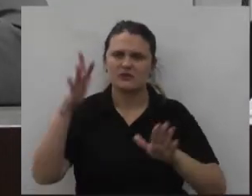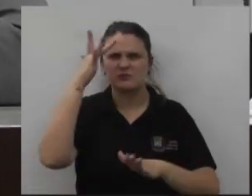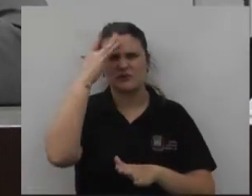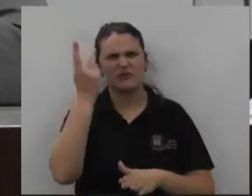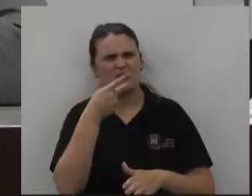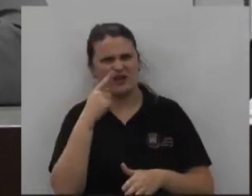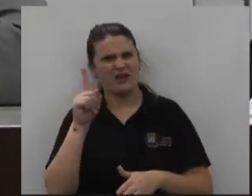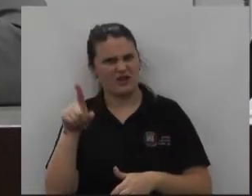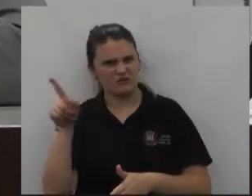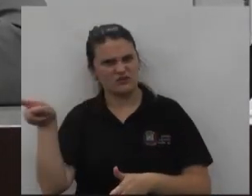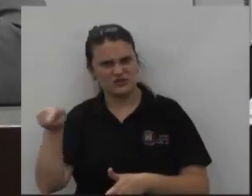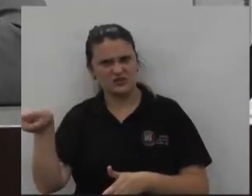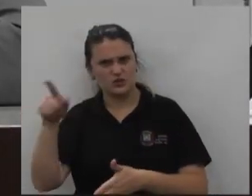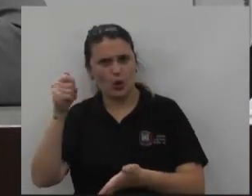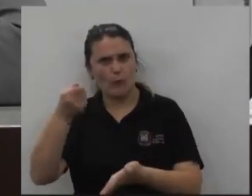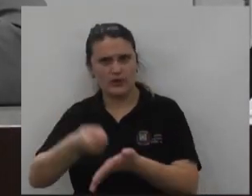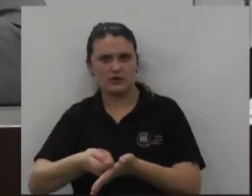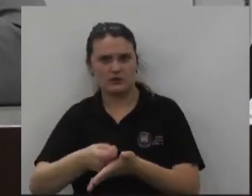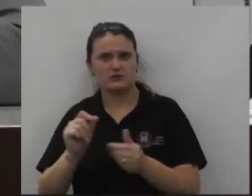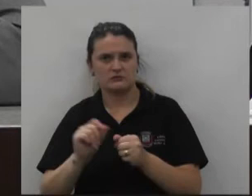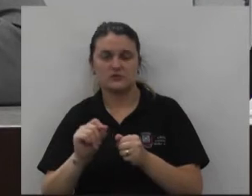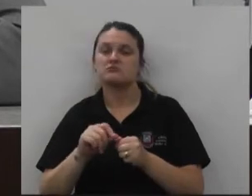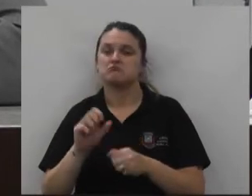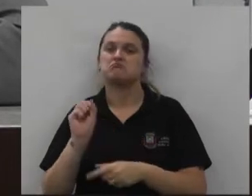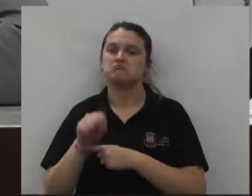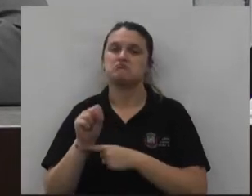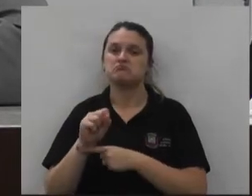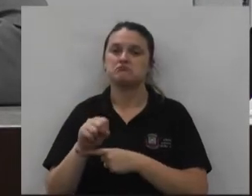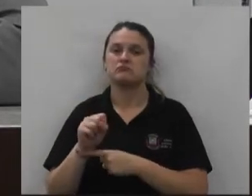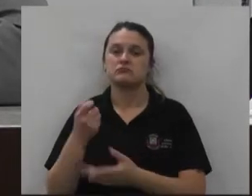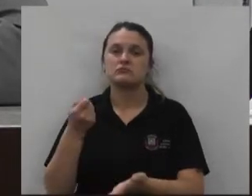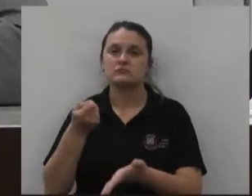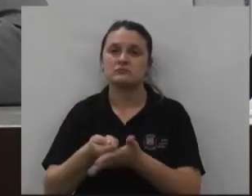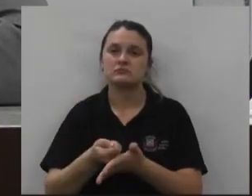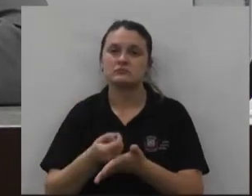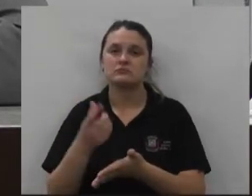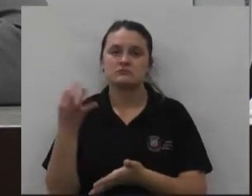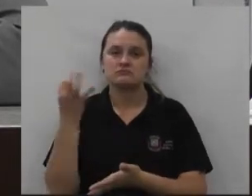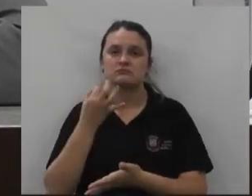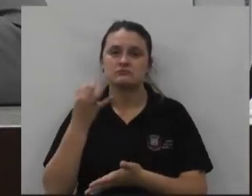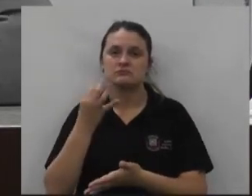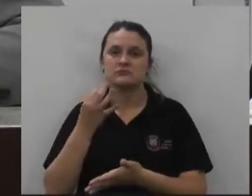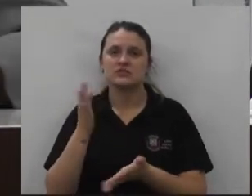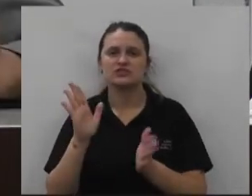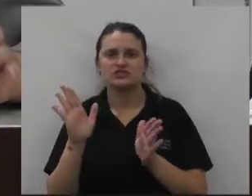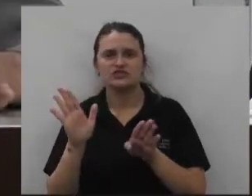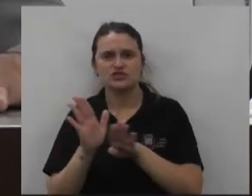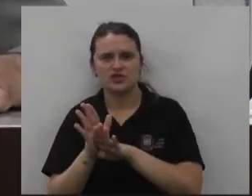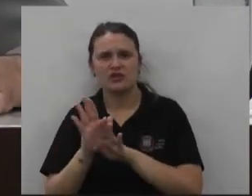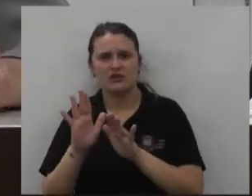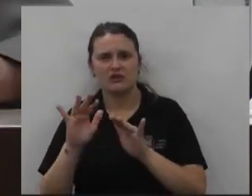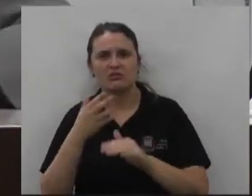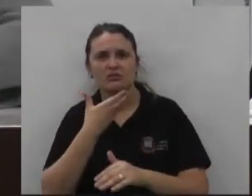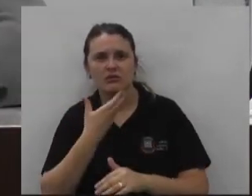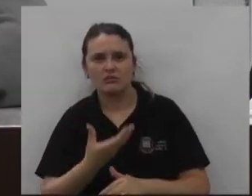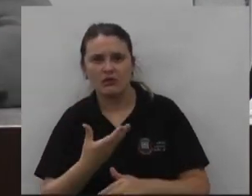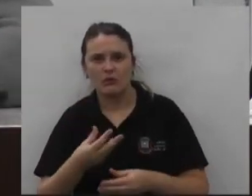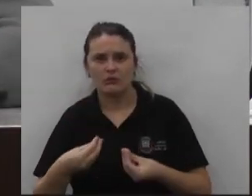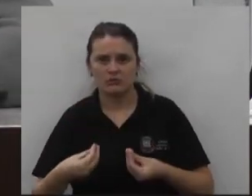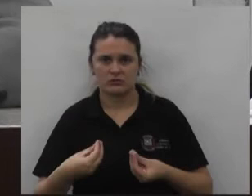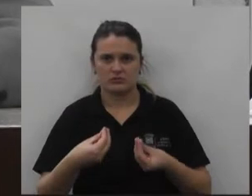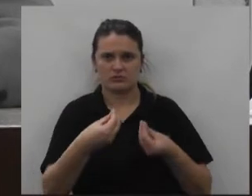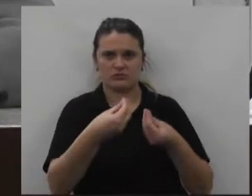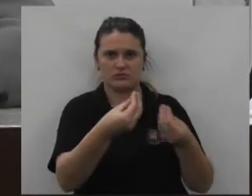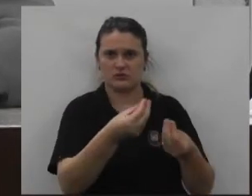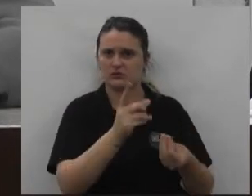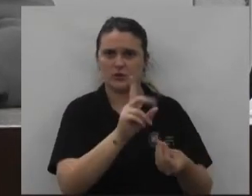dizem assim mas é a obrigação de vocês claro que é nossa obrigação com certeza quando chega ao final do ano nós devolvermos